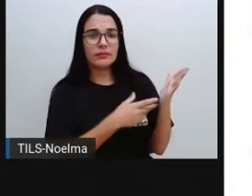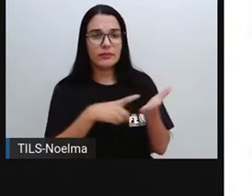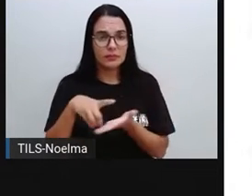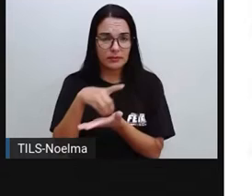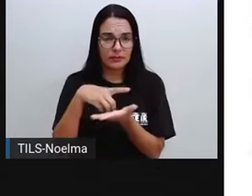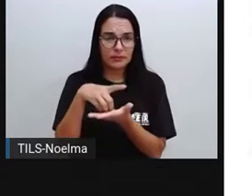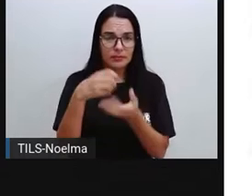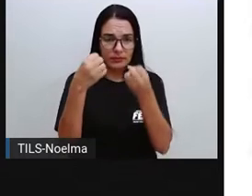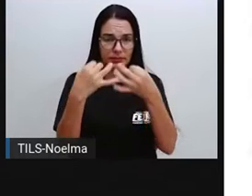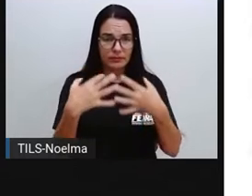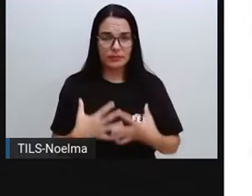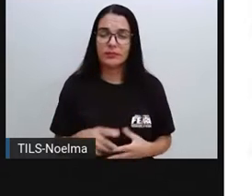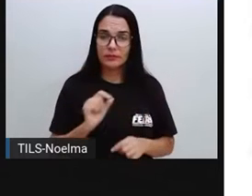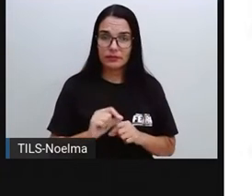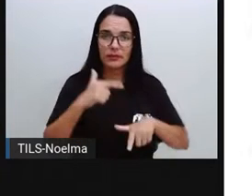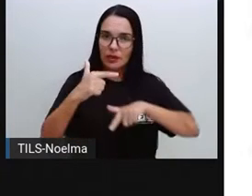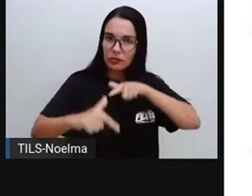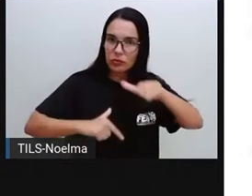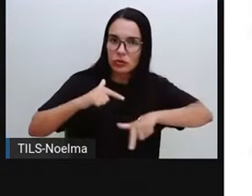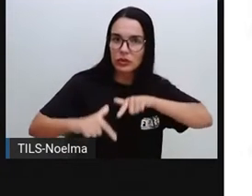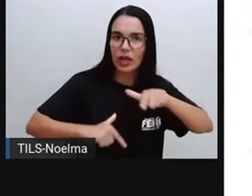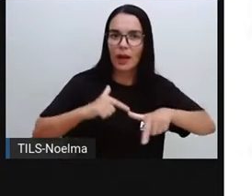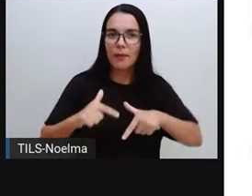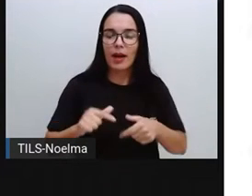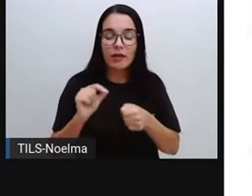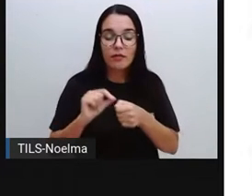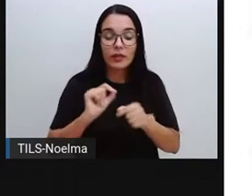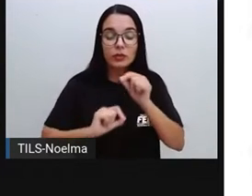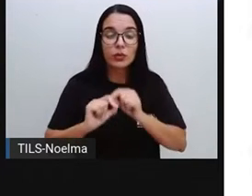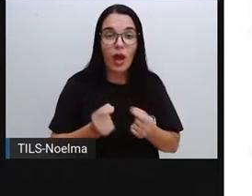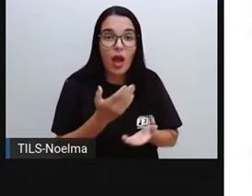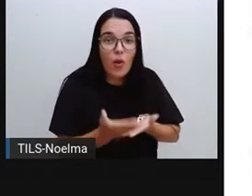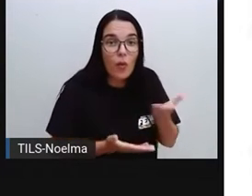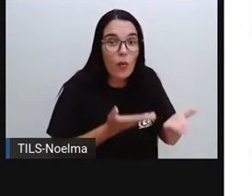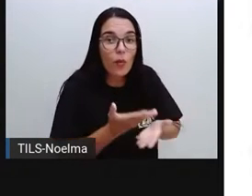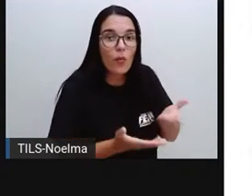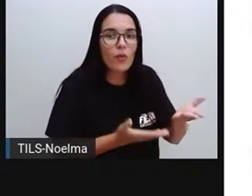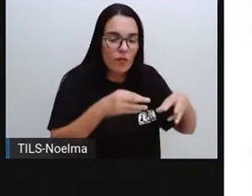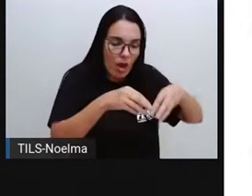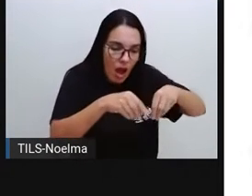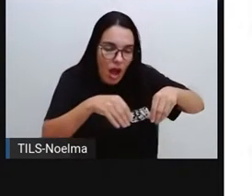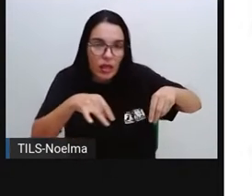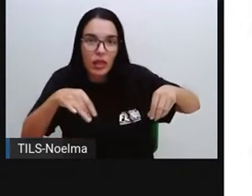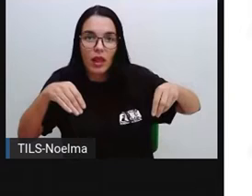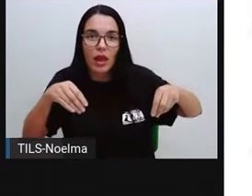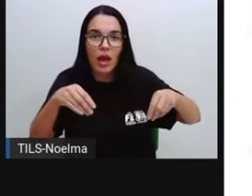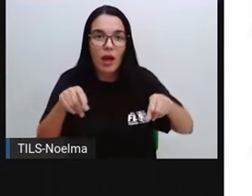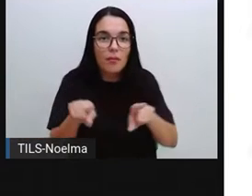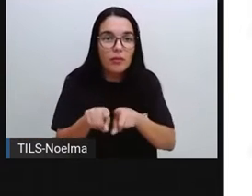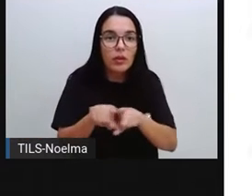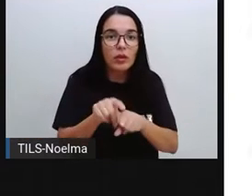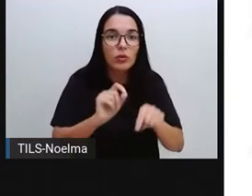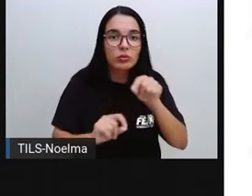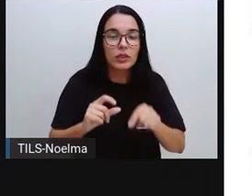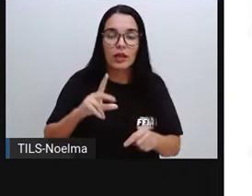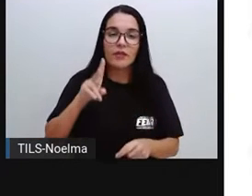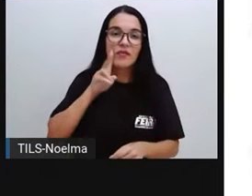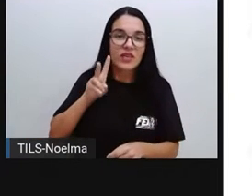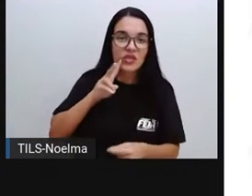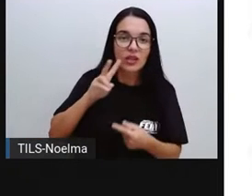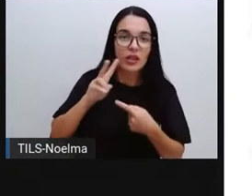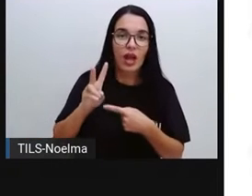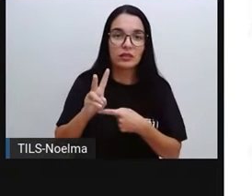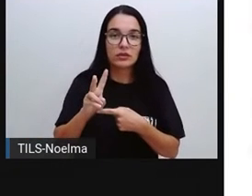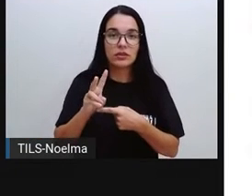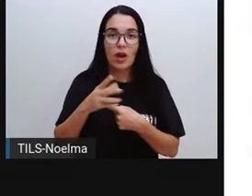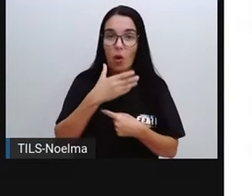pode ser definida como a atividade que consiste em cultivar a terra para dela se obter em